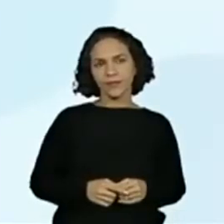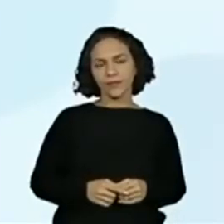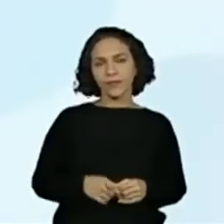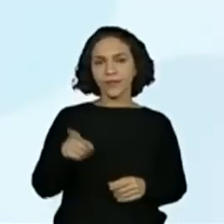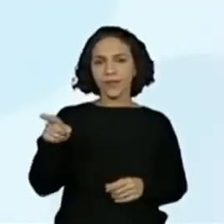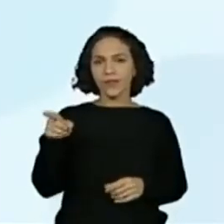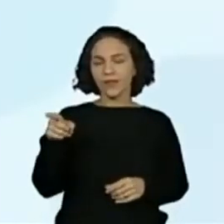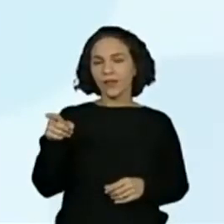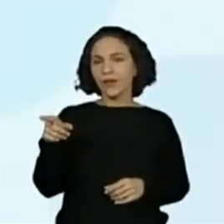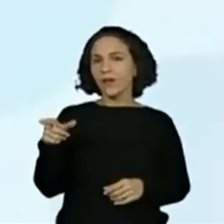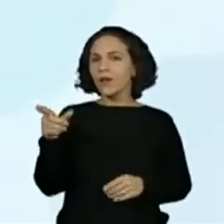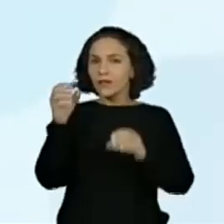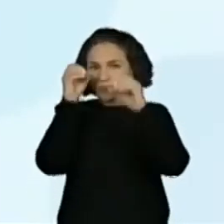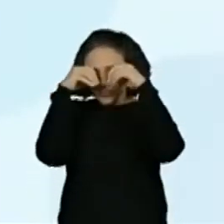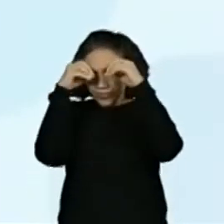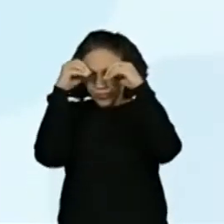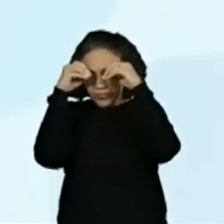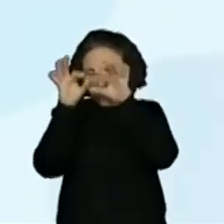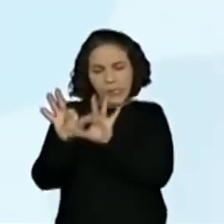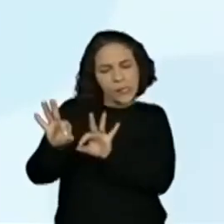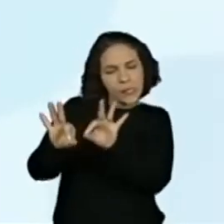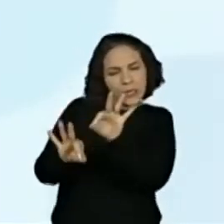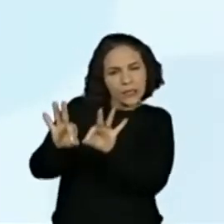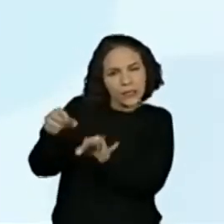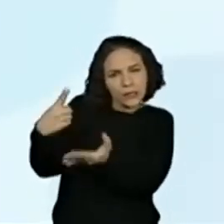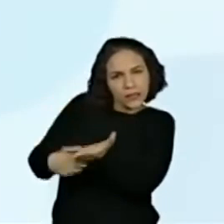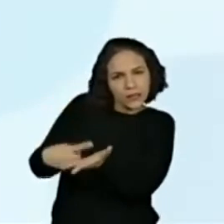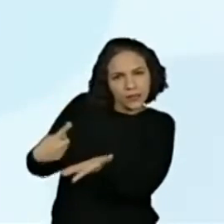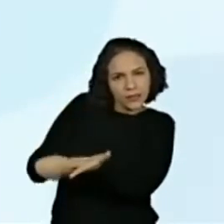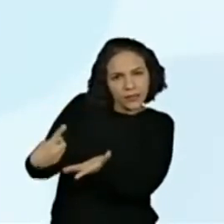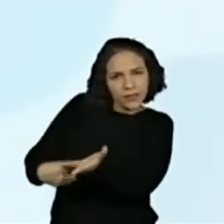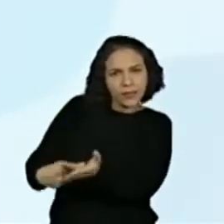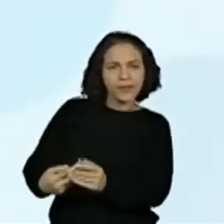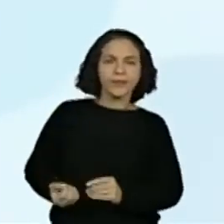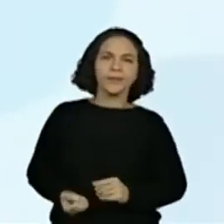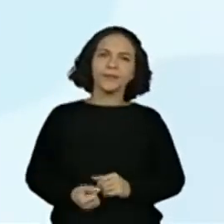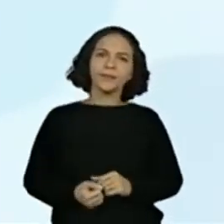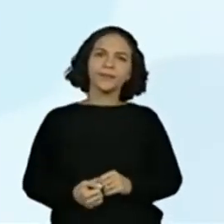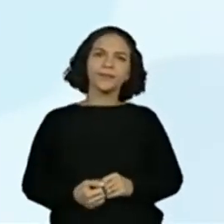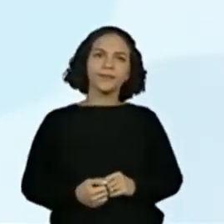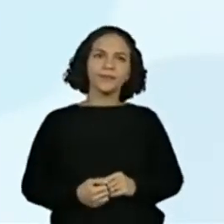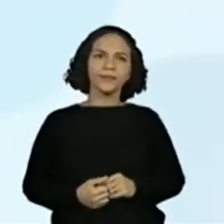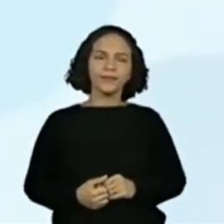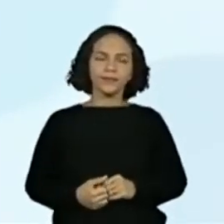Plano. Tá ótimo, ó. Então a gente já tem essa informação.